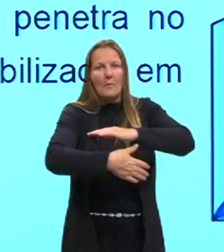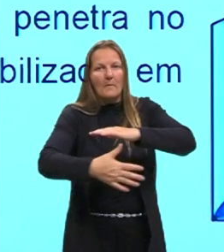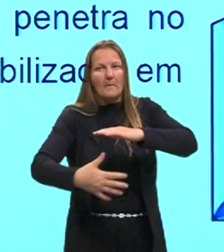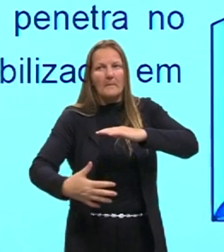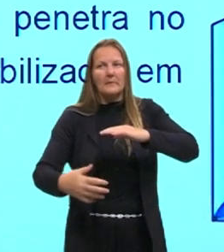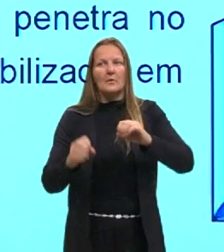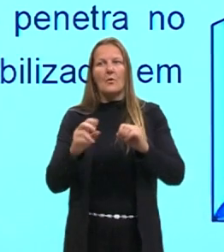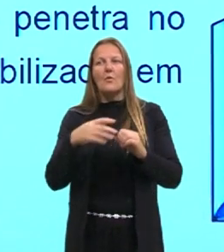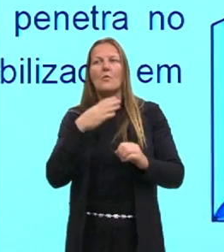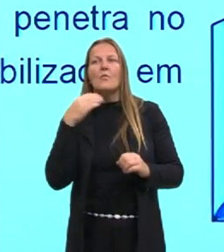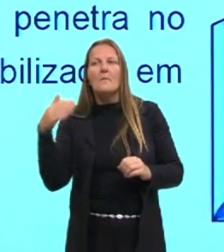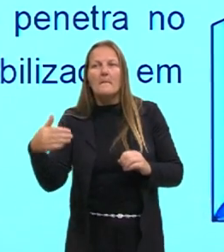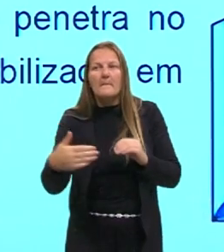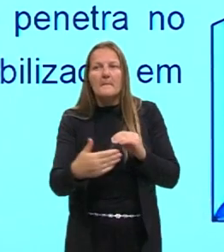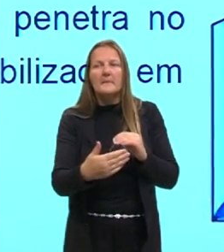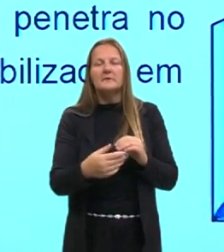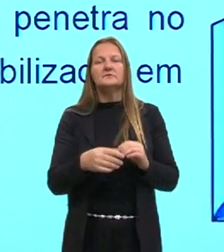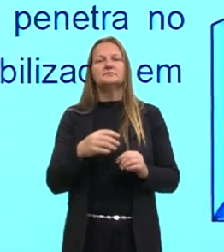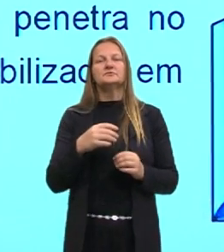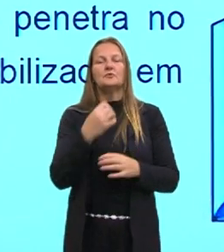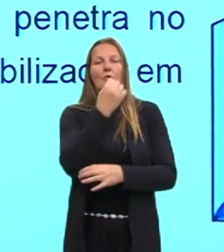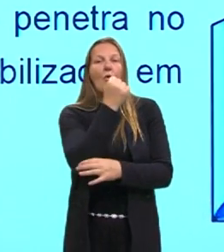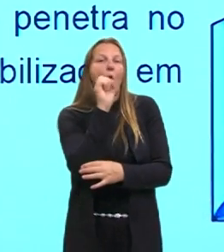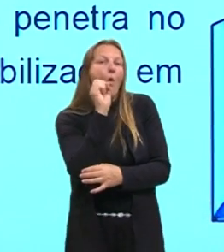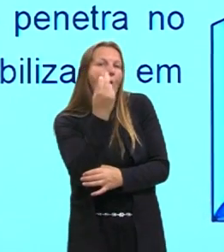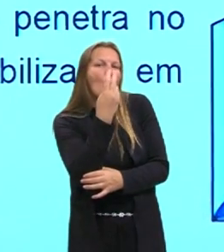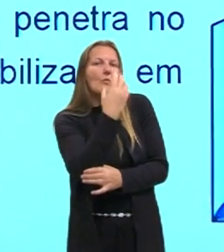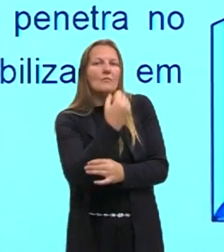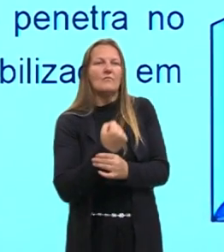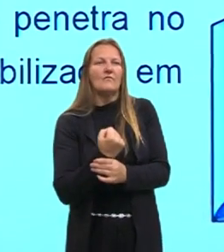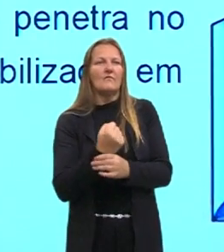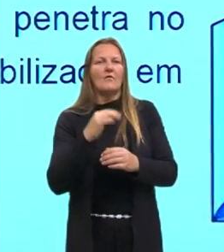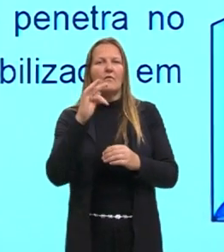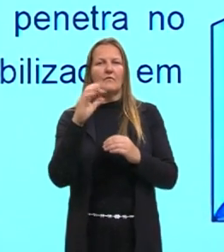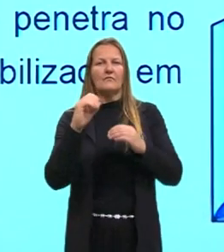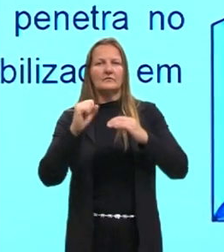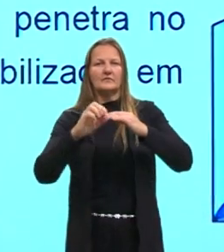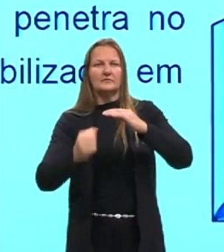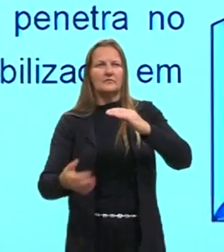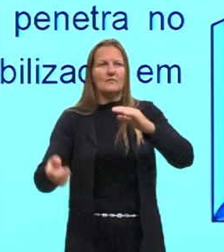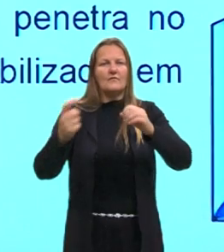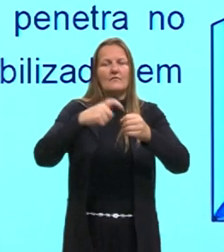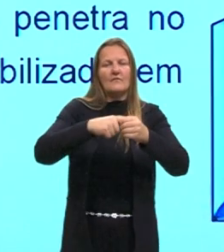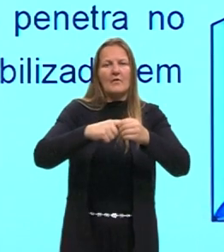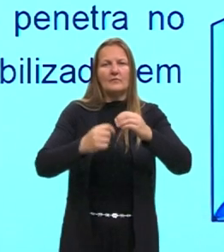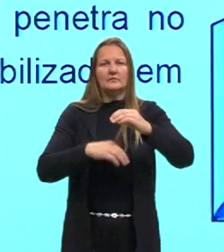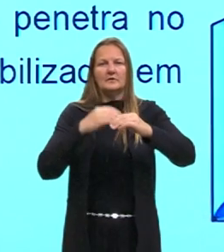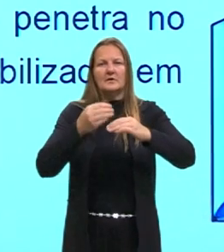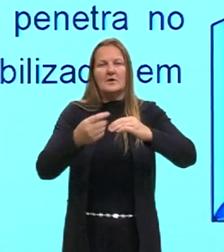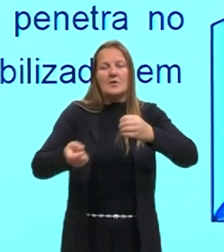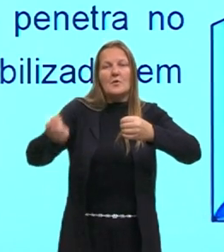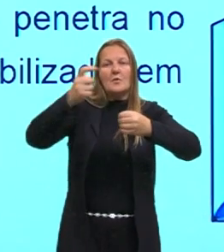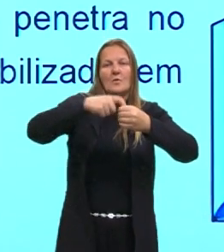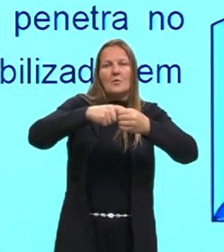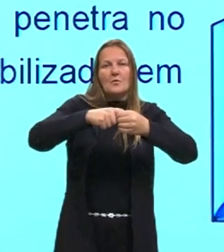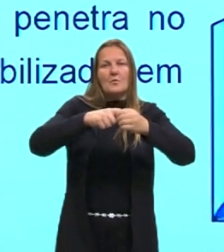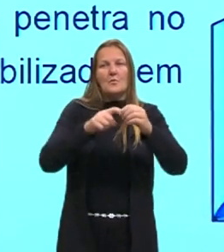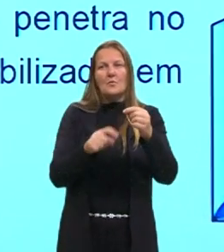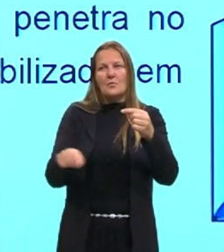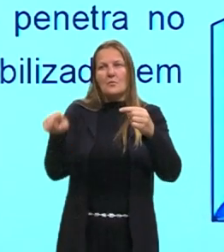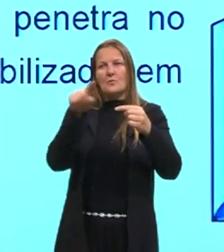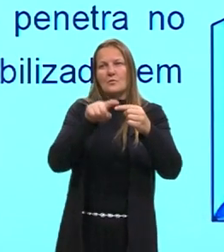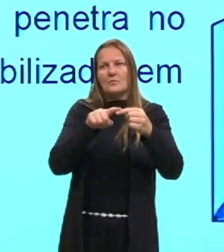ó, quando eles morrem ou quando eles defecam, o fosfato fica no ambiente terrestre e tem também o seu